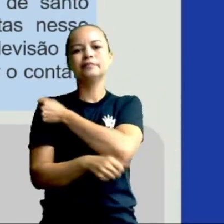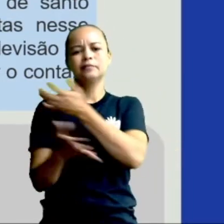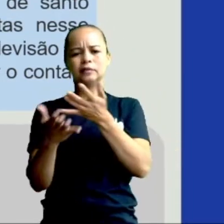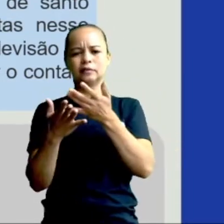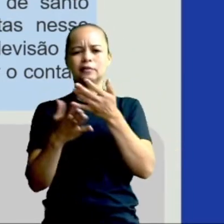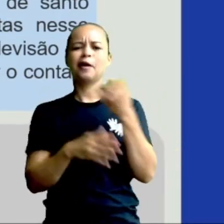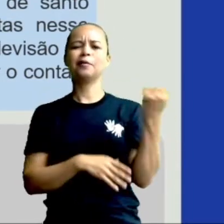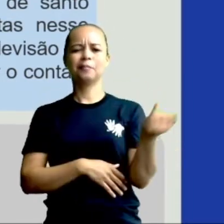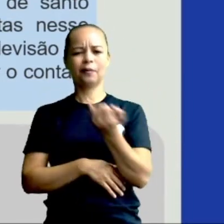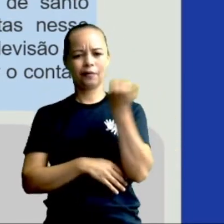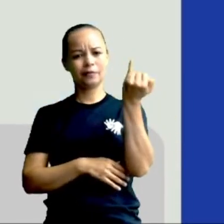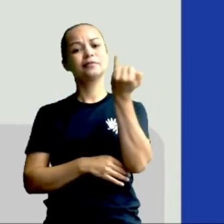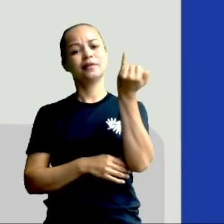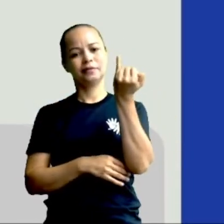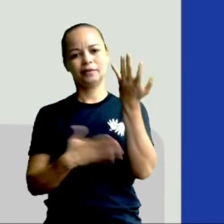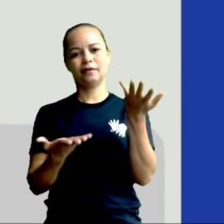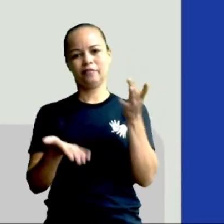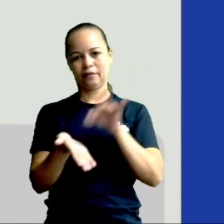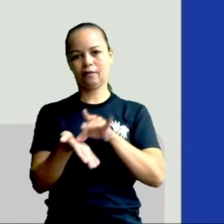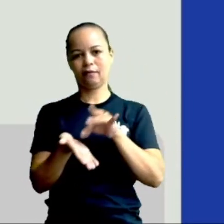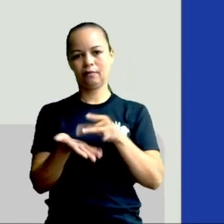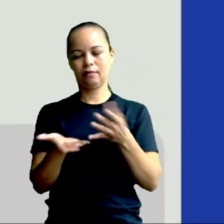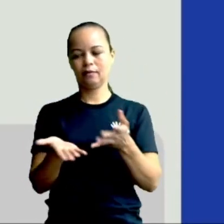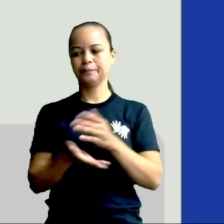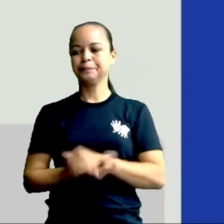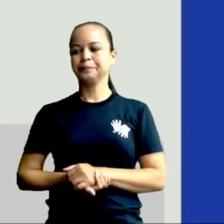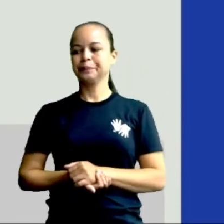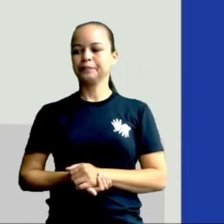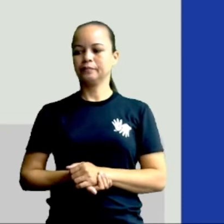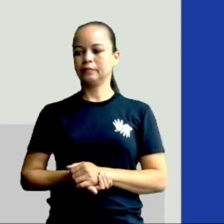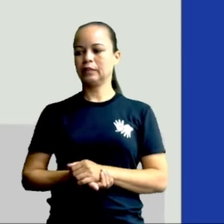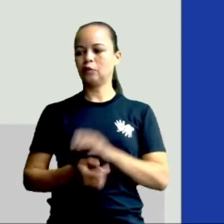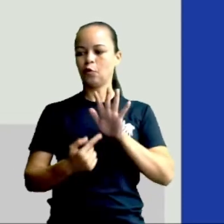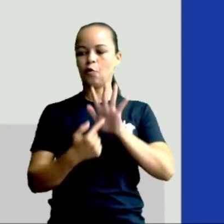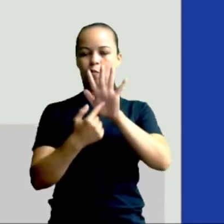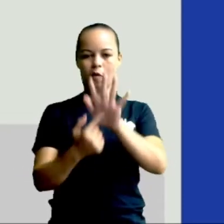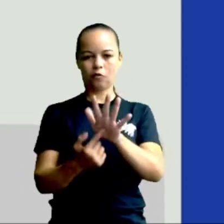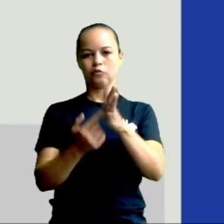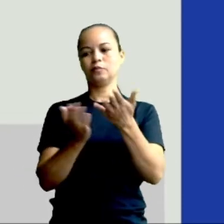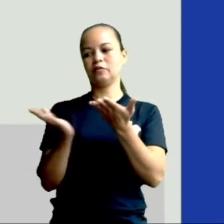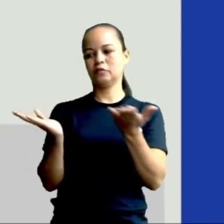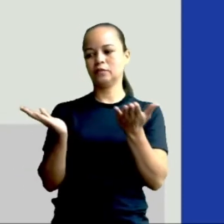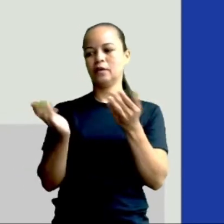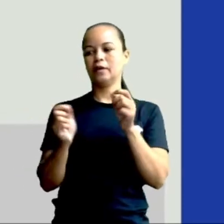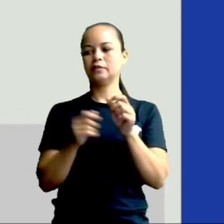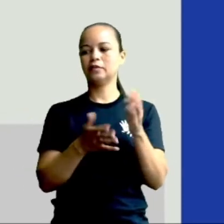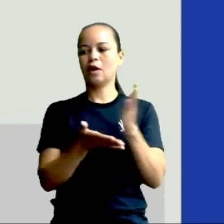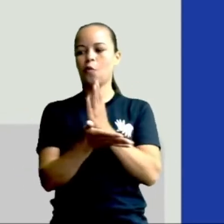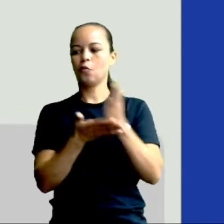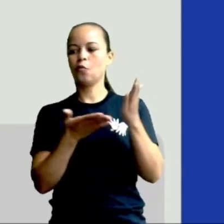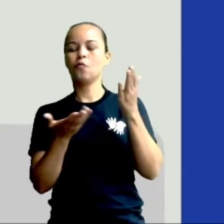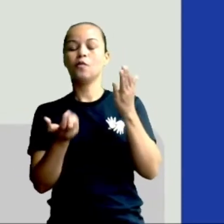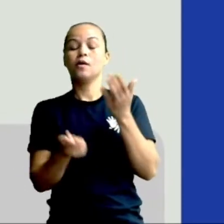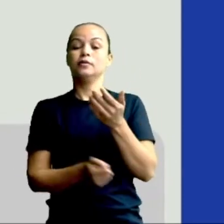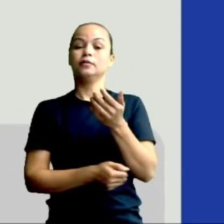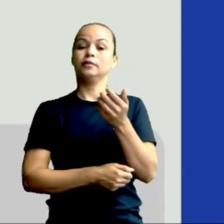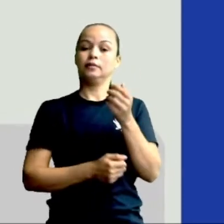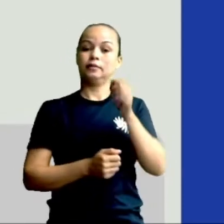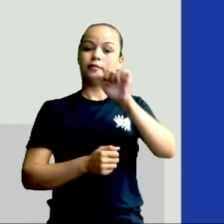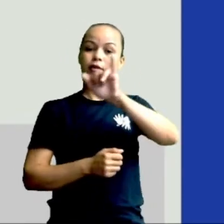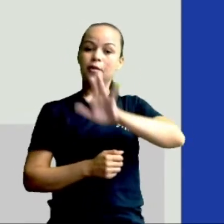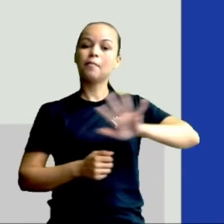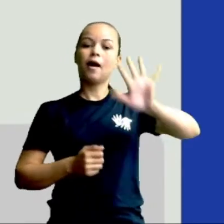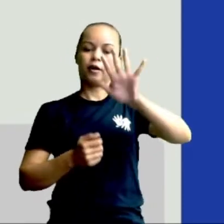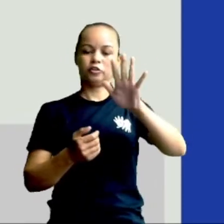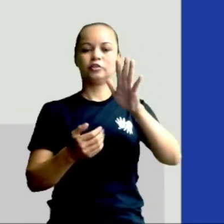importante, né, pessoal? Vamos lá. Ó, aí eu trago aí para vocês algumas imagens de estudantes que